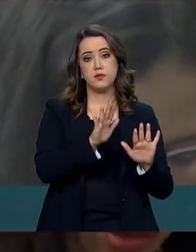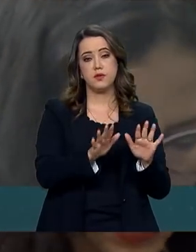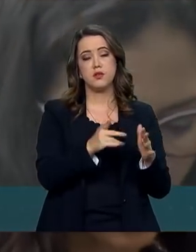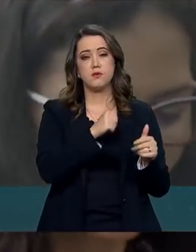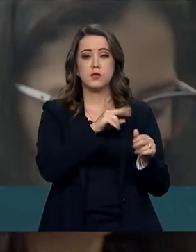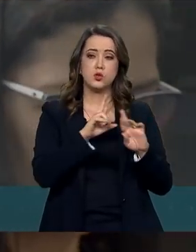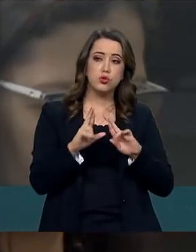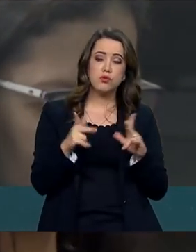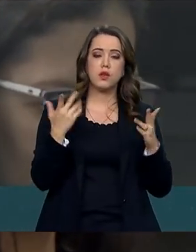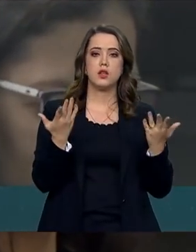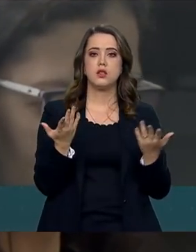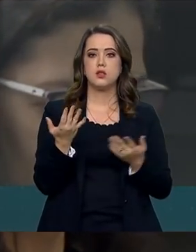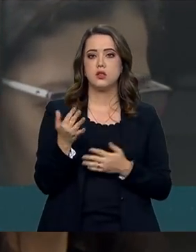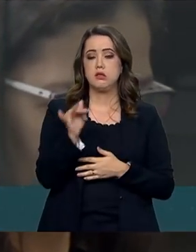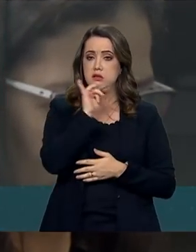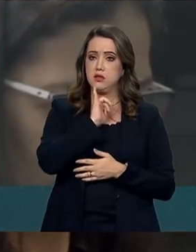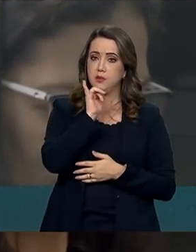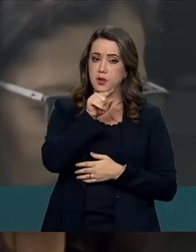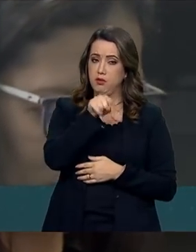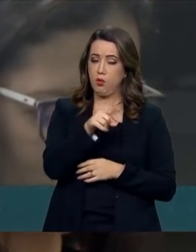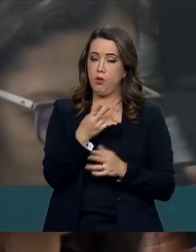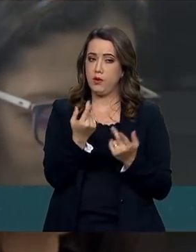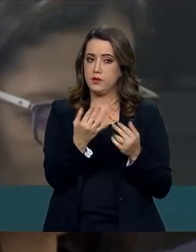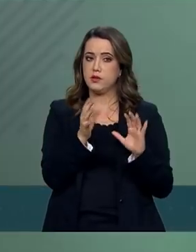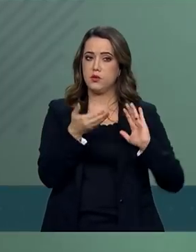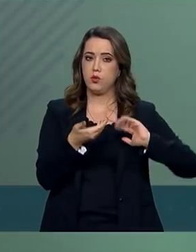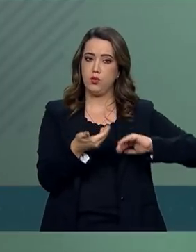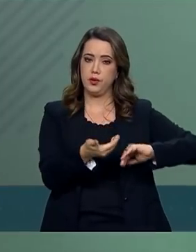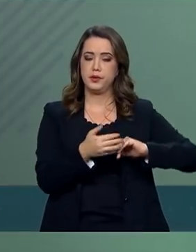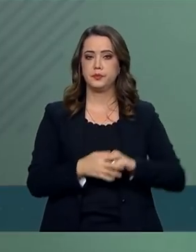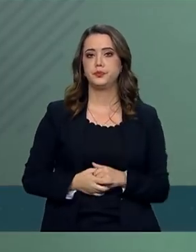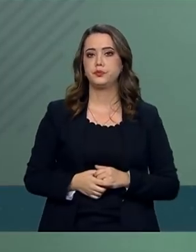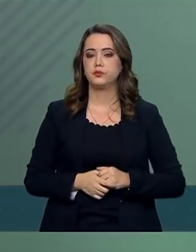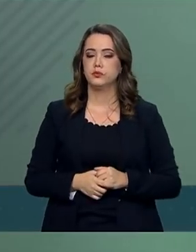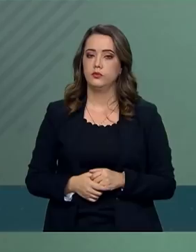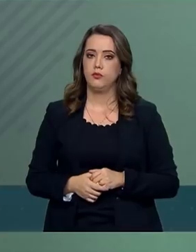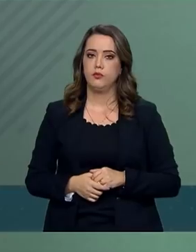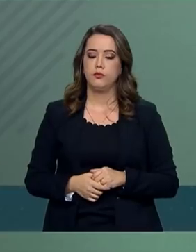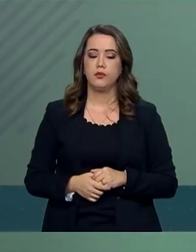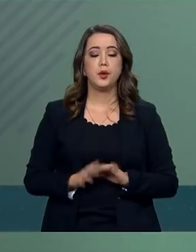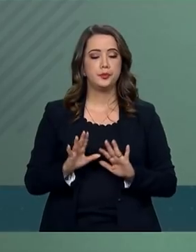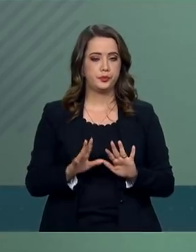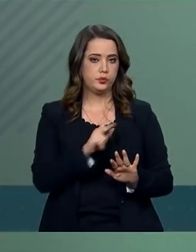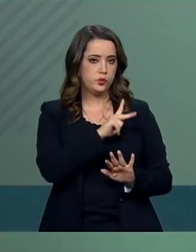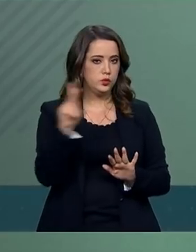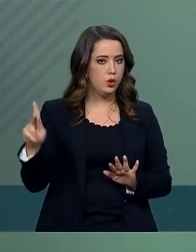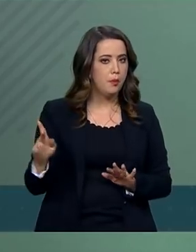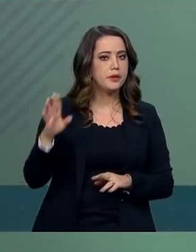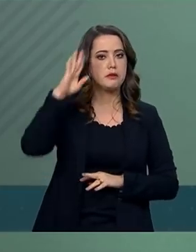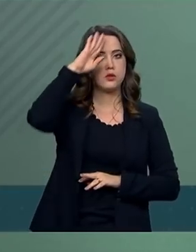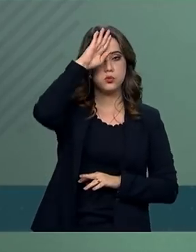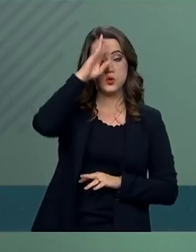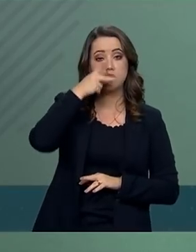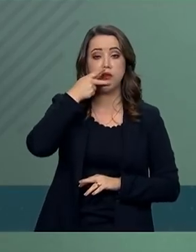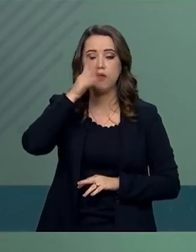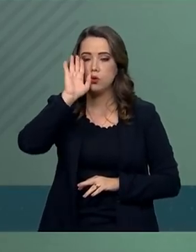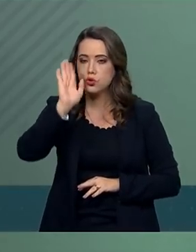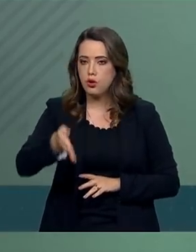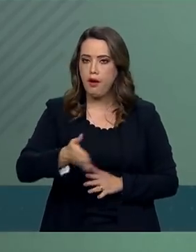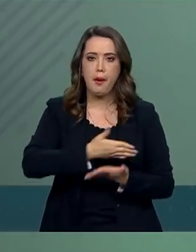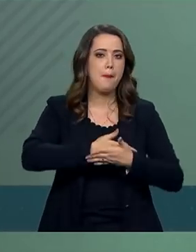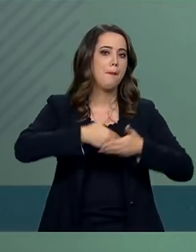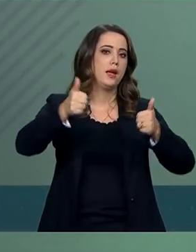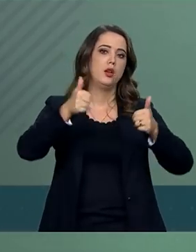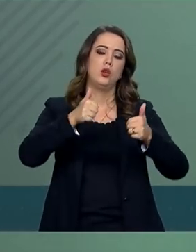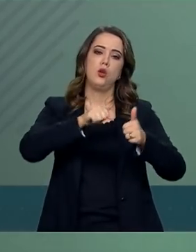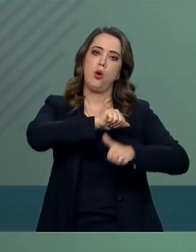um texto alternativo, como esse que se desenha no Congresso? A melhor reforma, segundo o princípio do presidente, é